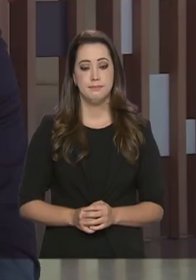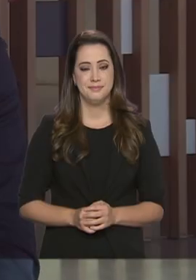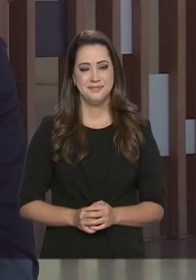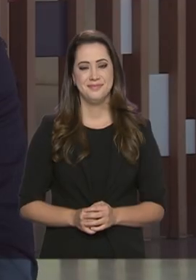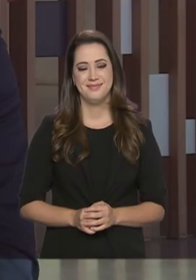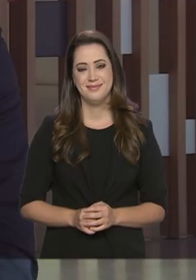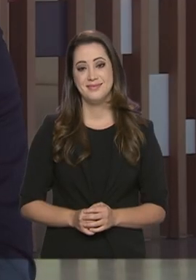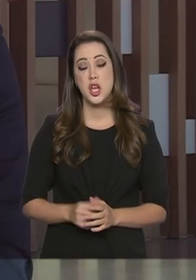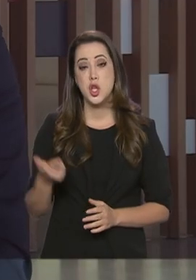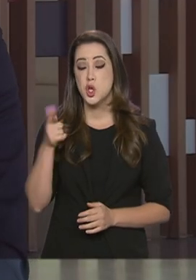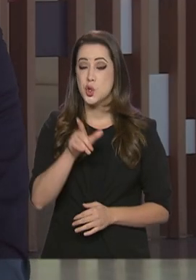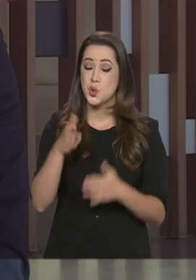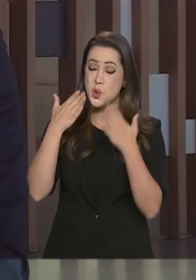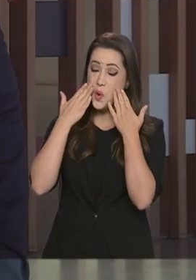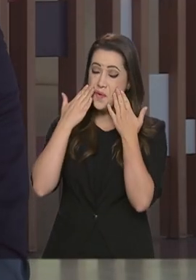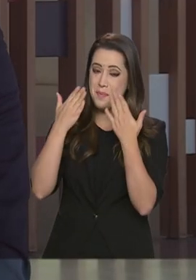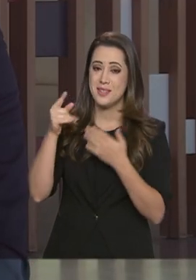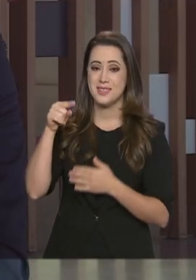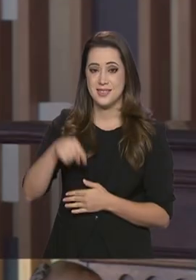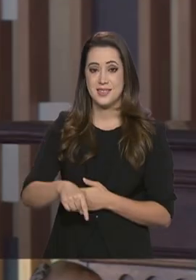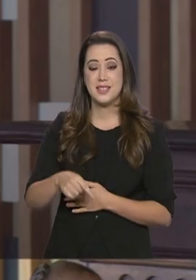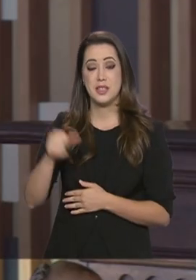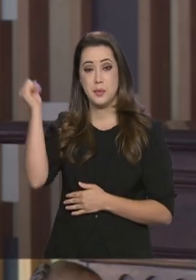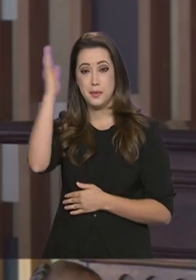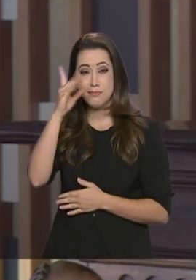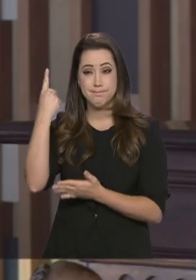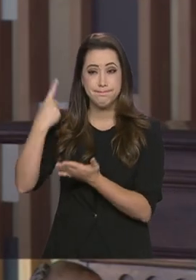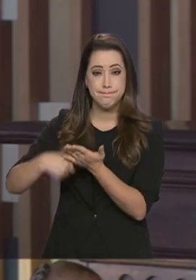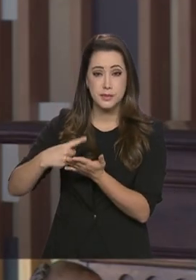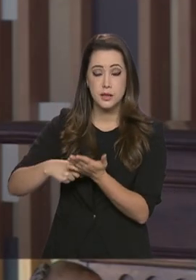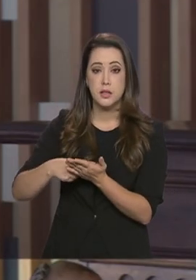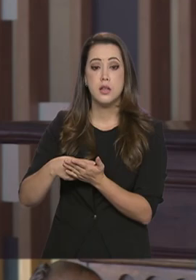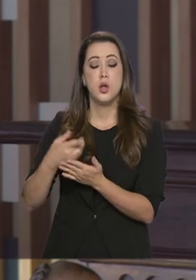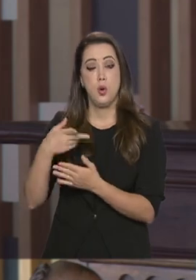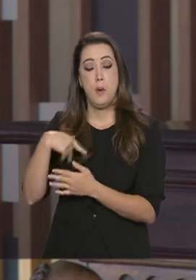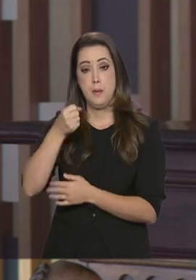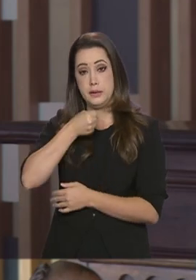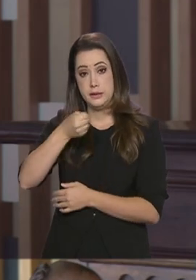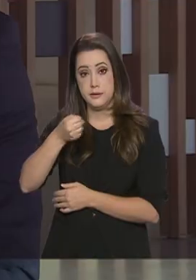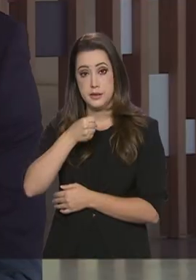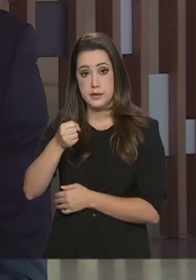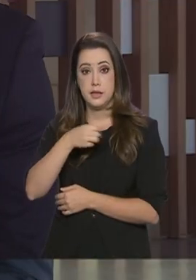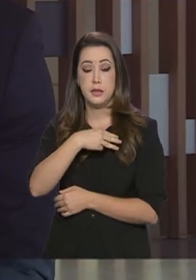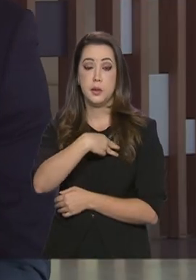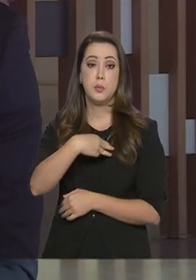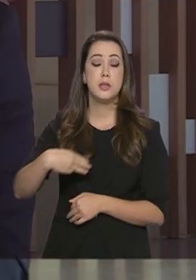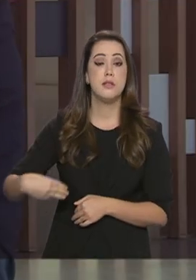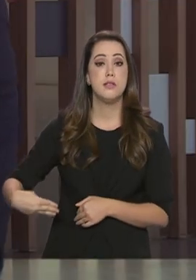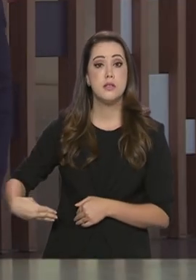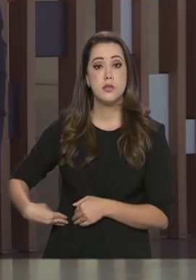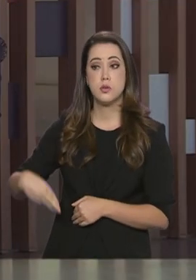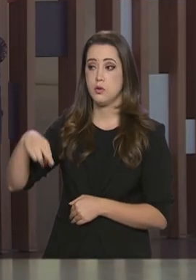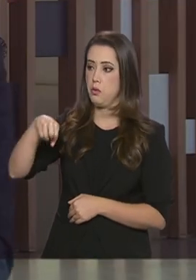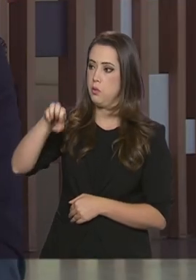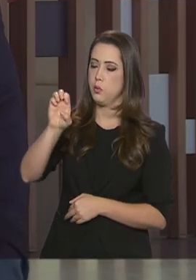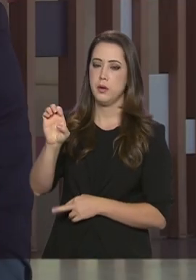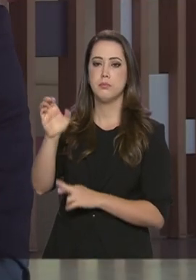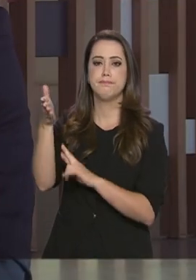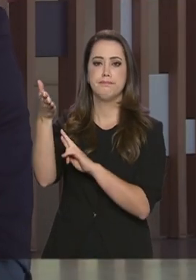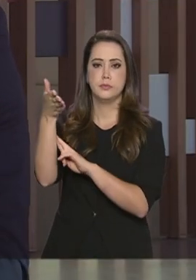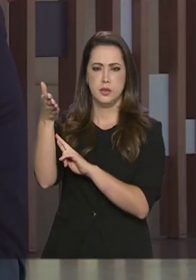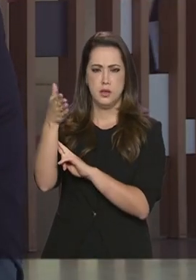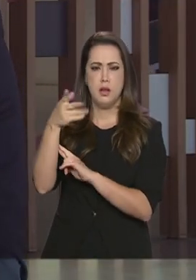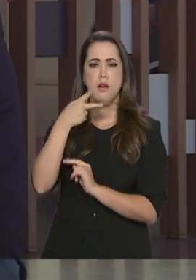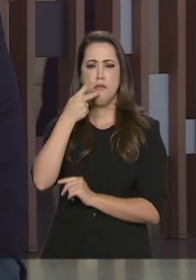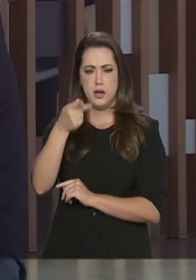Voltamos aqui no Brasil em Pauta, o entrevistado de hoje é o ministro das Relações Exteriores, Ernesto Araújo. Ministro, no primeiro bloco falamos bastante sobre esse trabalho